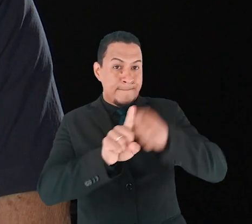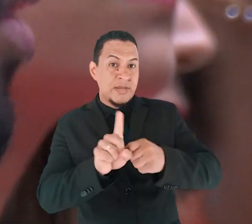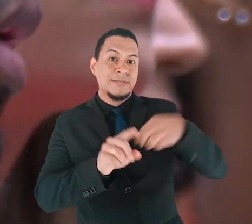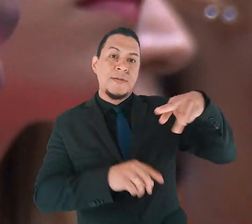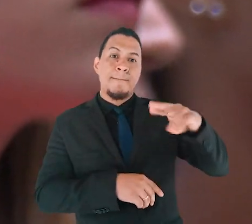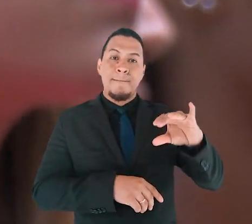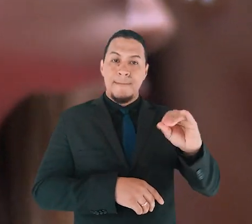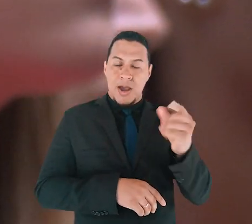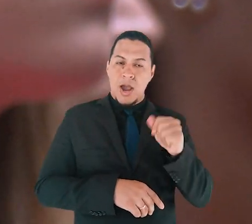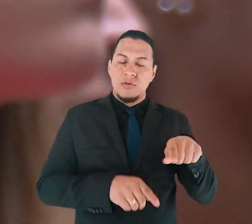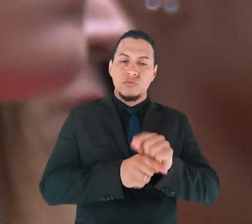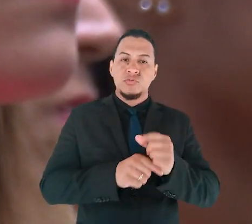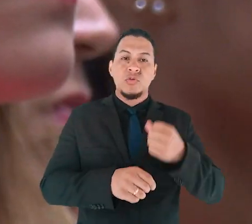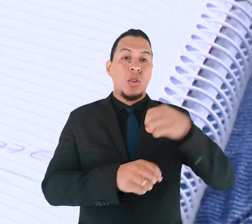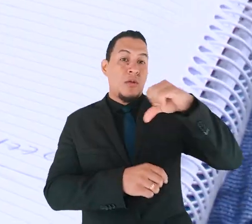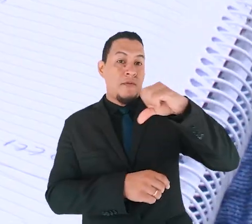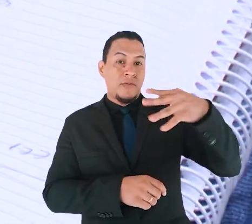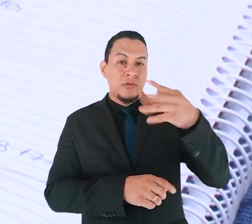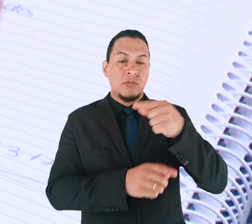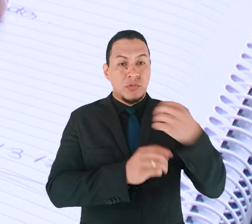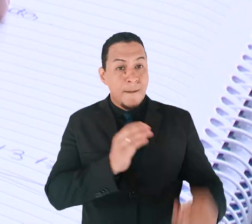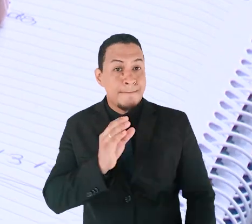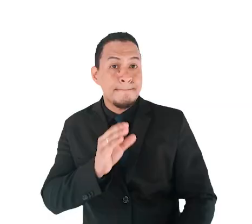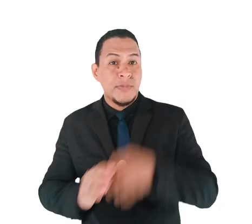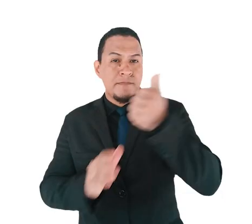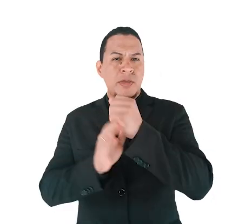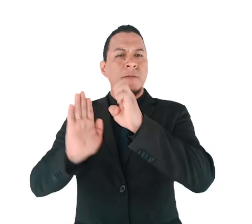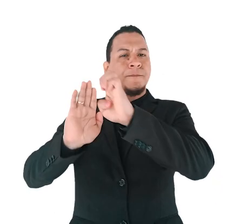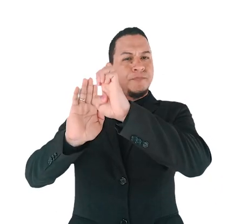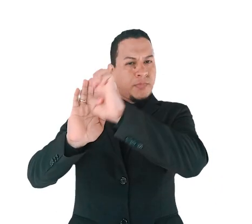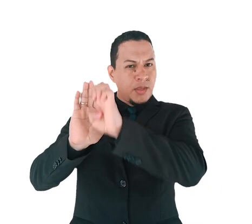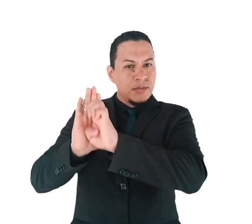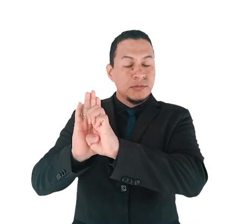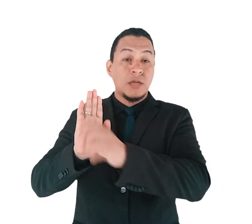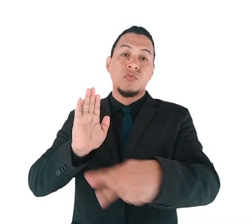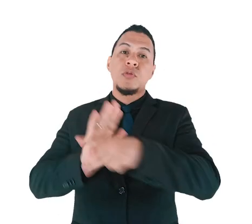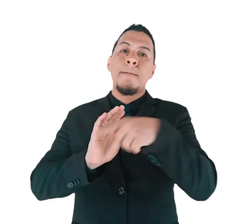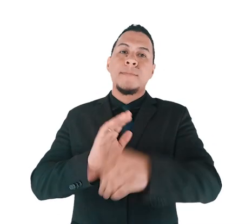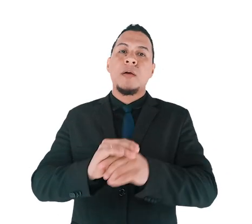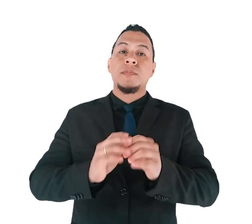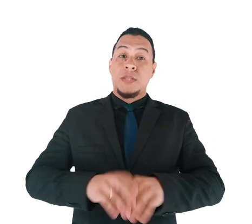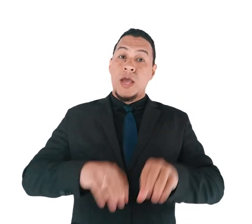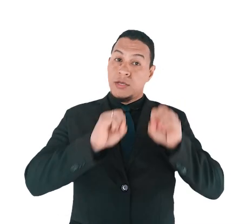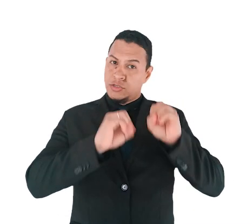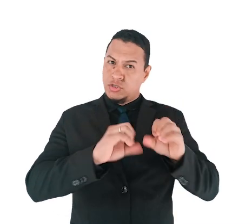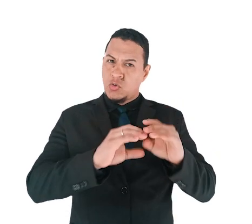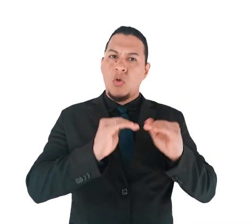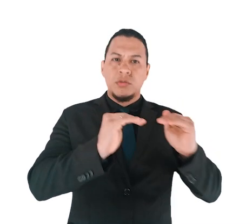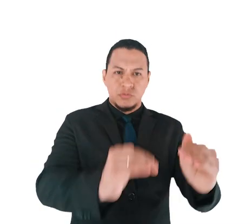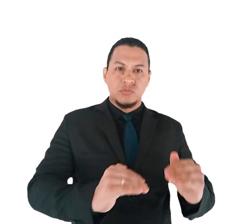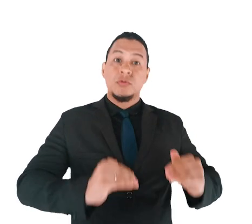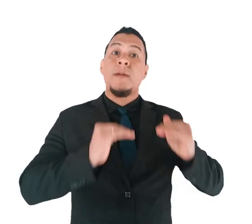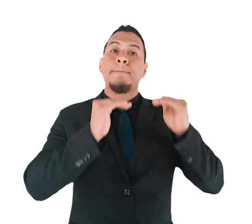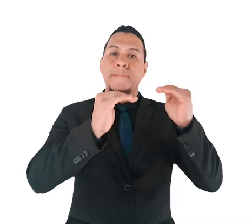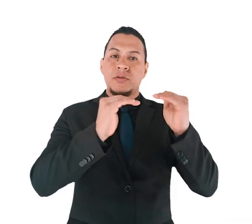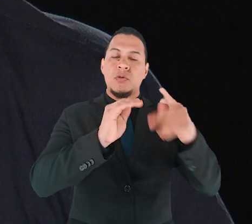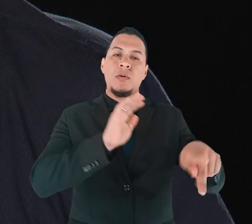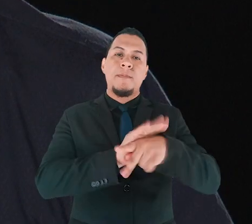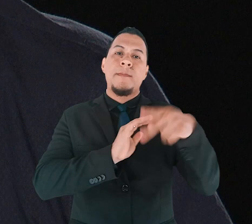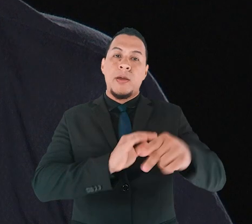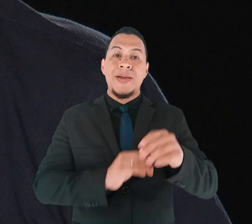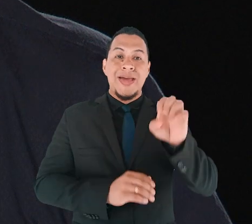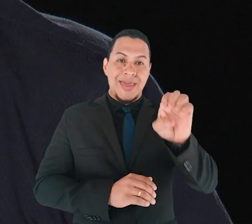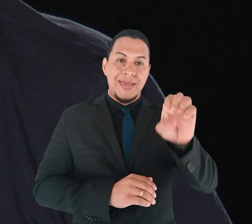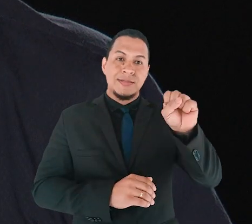ganhou forma com a aprovação do primeiro estatuto da Escola Superior da Magistratura de Roraima, a ESMAR.